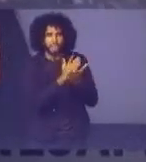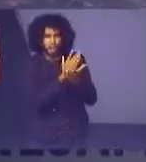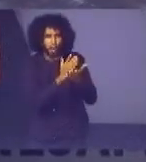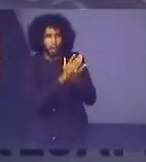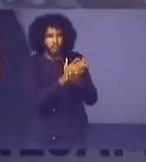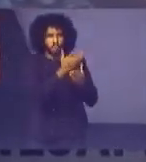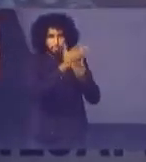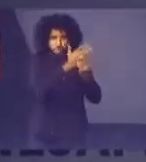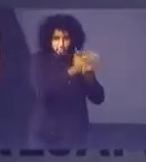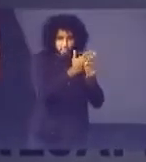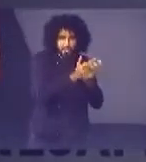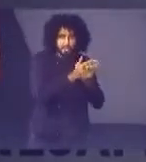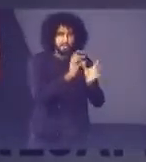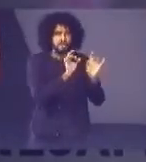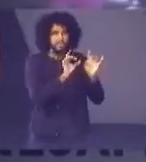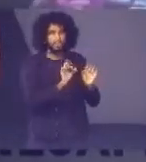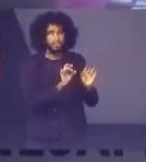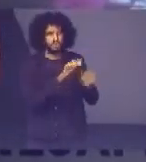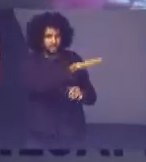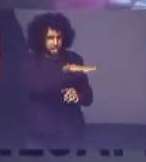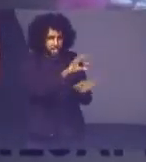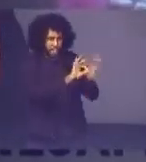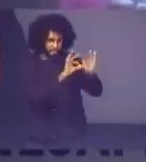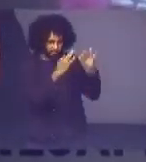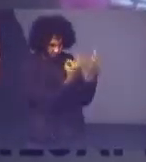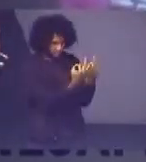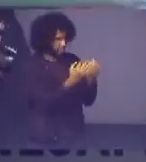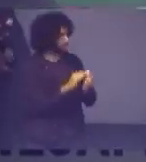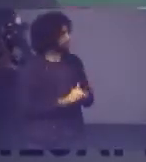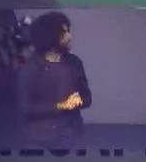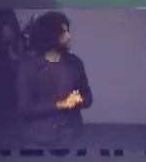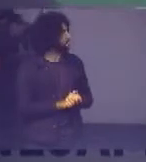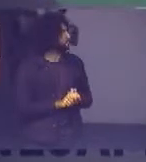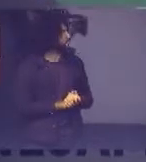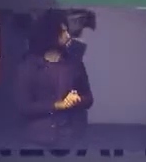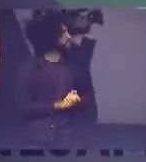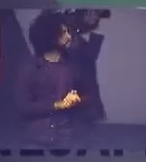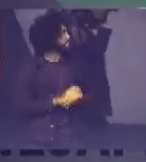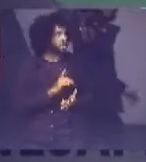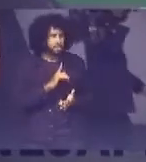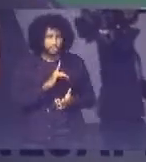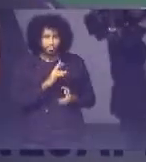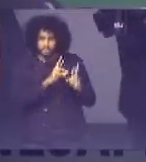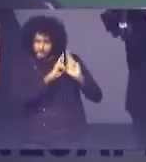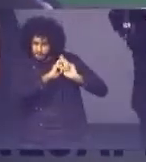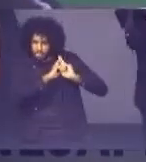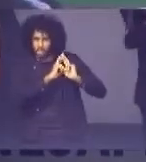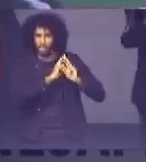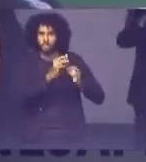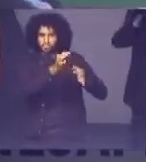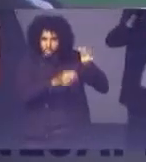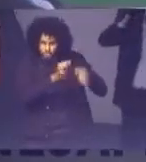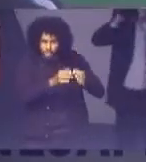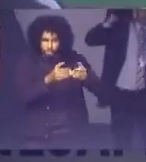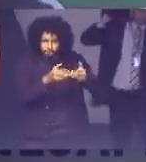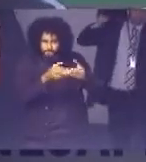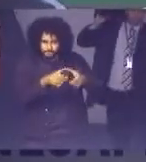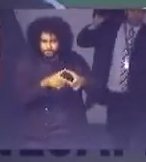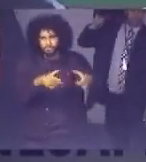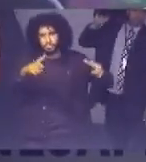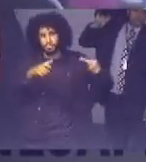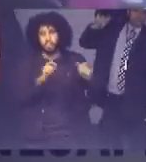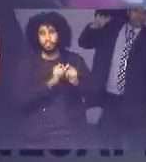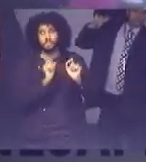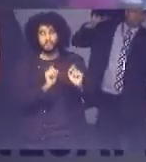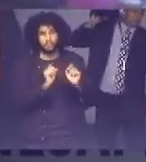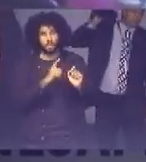especialmente na área da família. Da mesma forma, nós temos aquela responsabilidade social, enquanto judiciário, para fazer com que